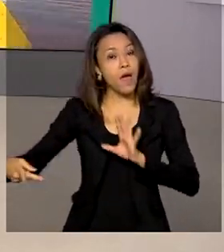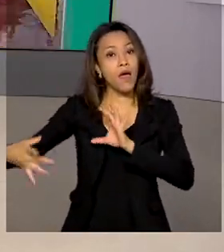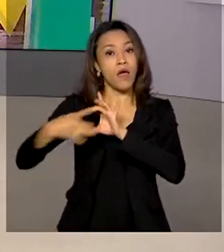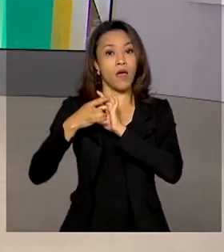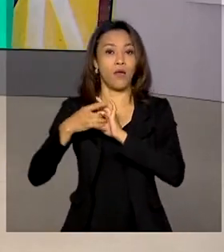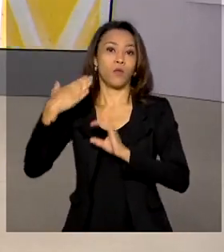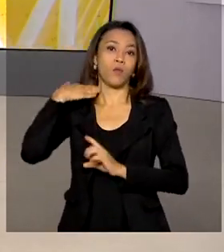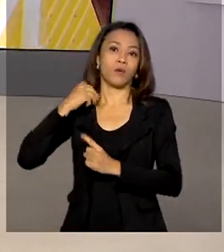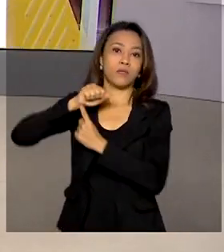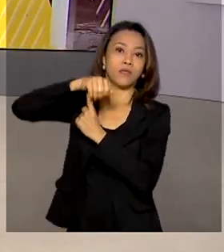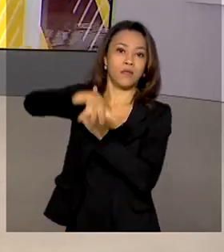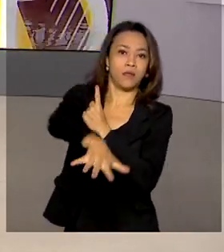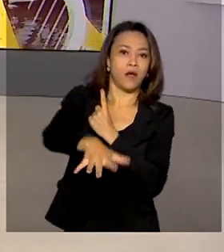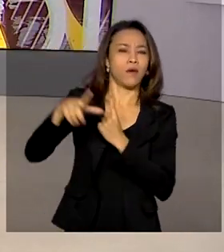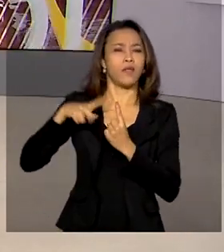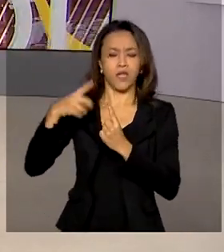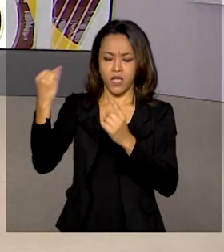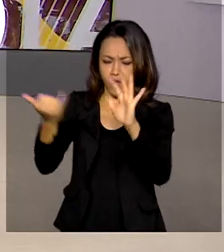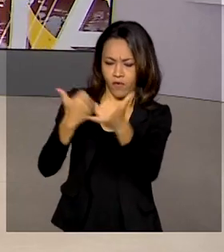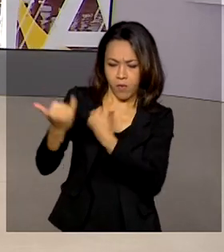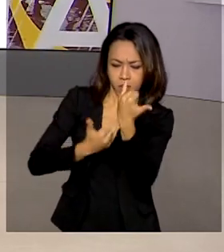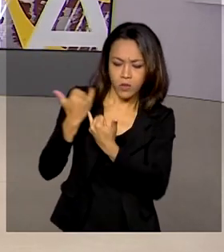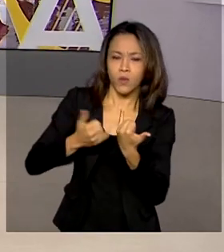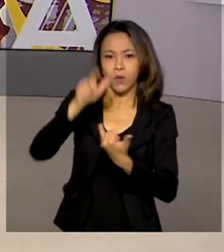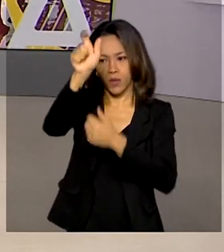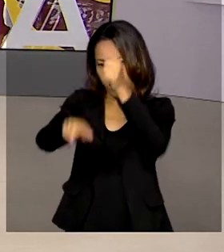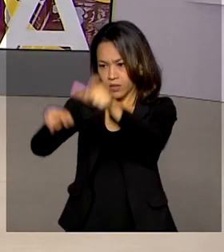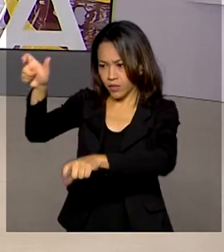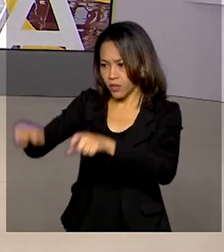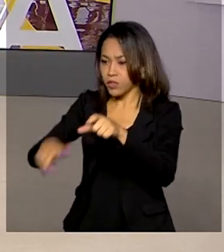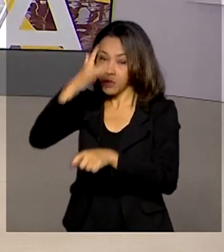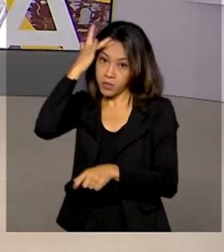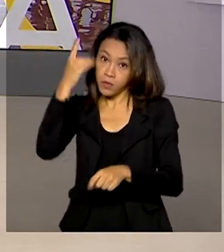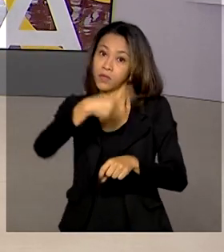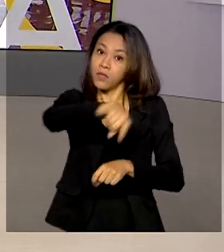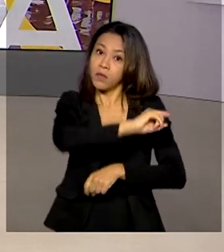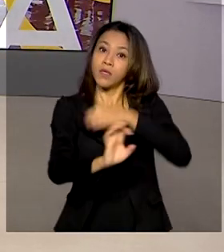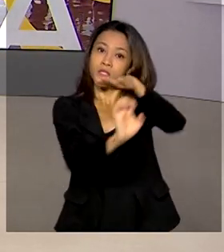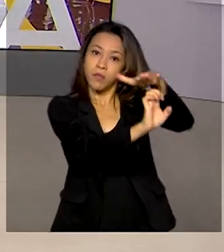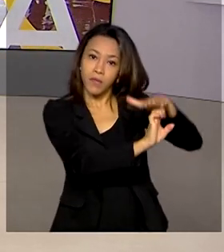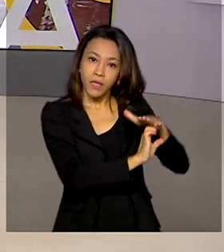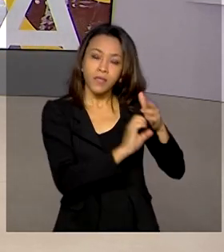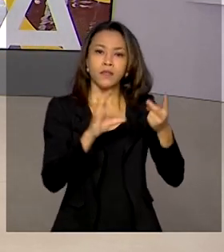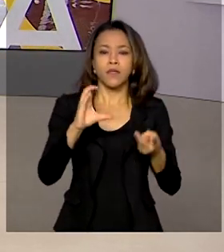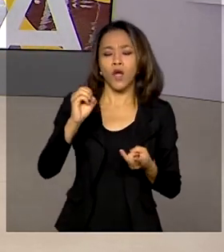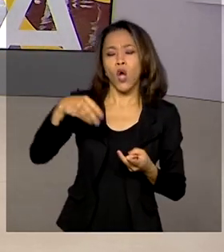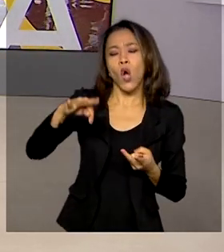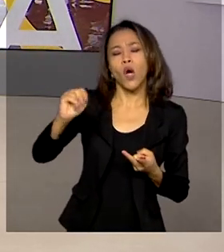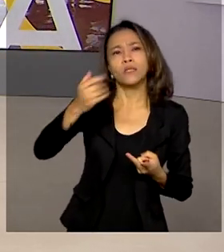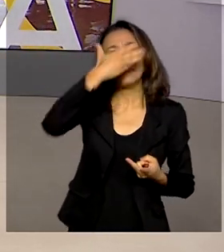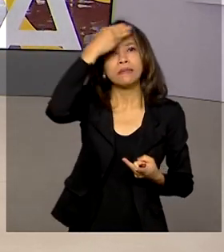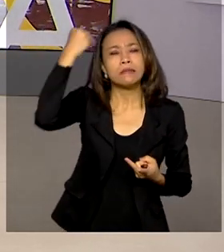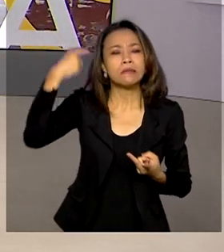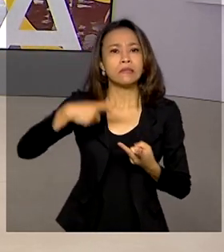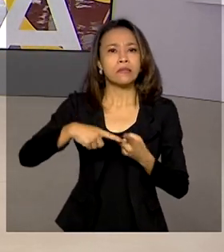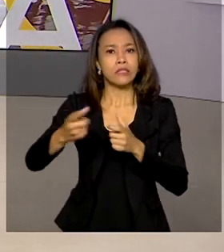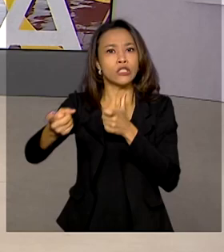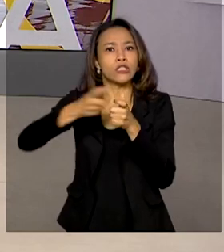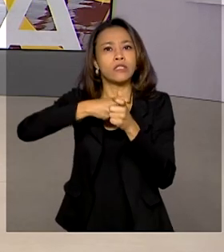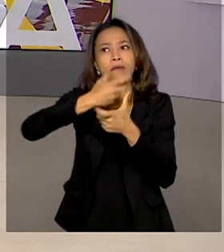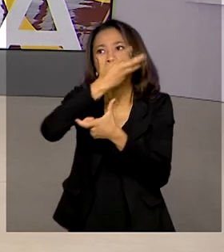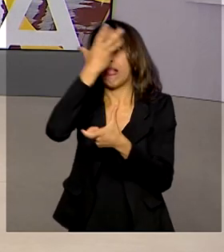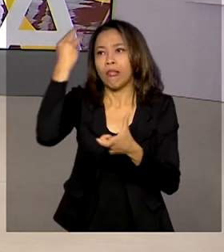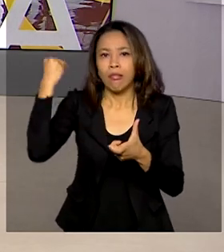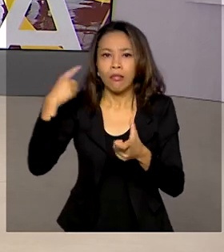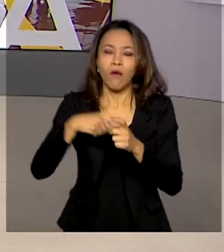disponibiliza informações bancárias de pessoas físicas e jurídicas. Contas esquecidas, dívidas não pagas ou fraudes